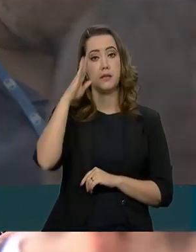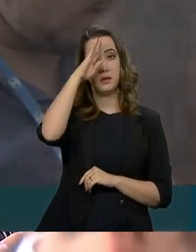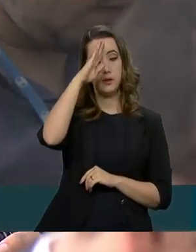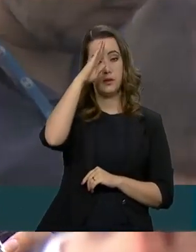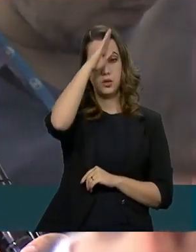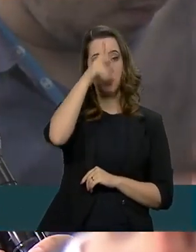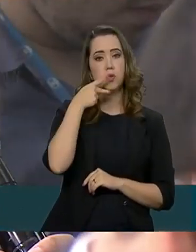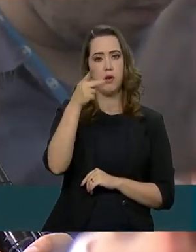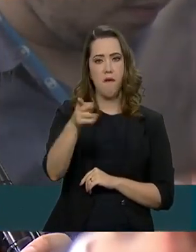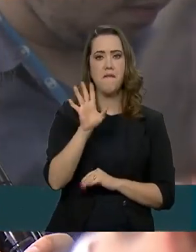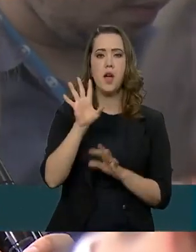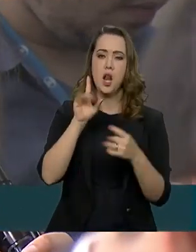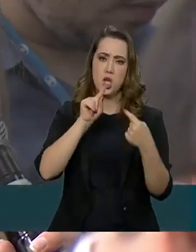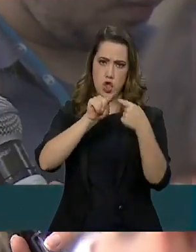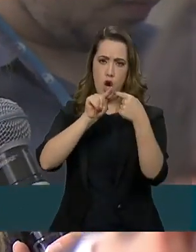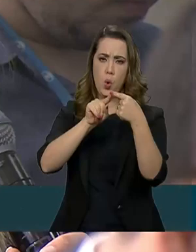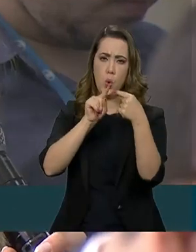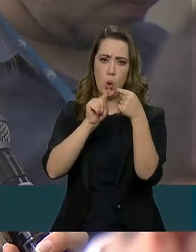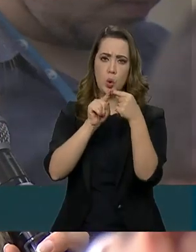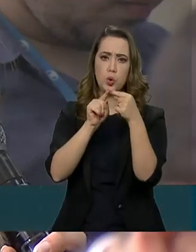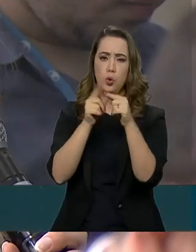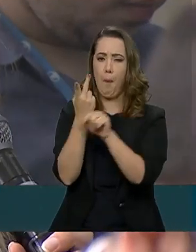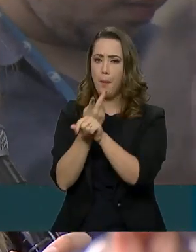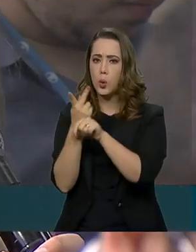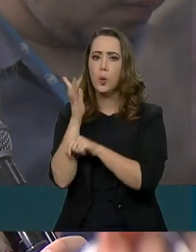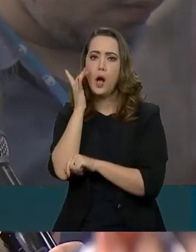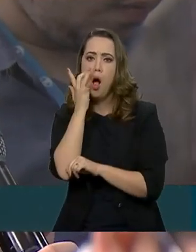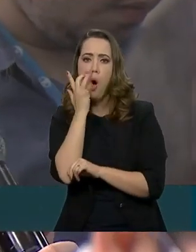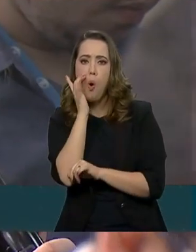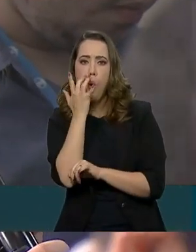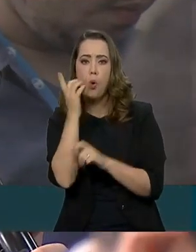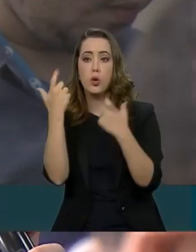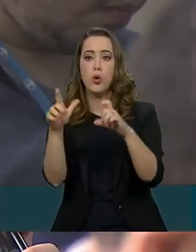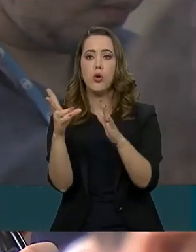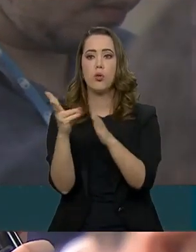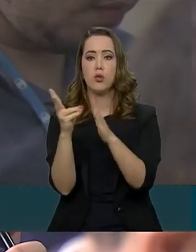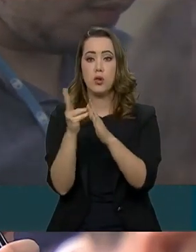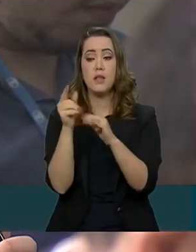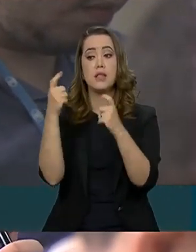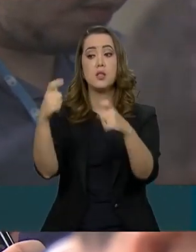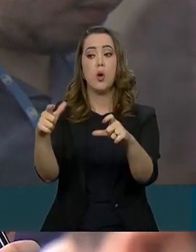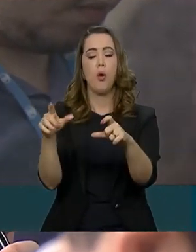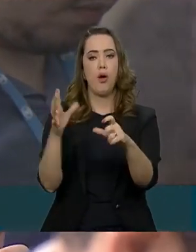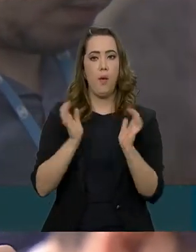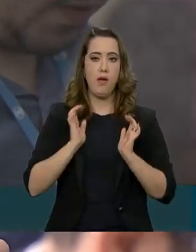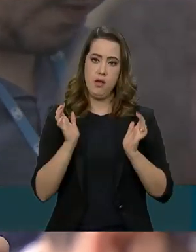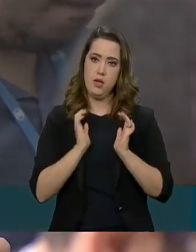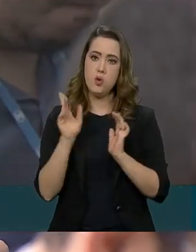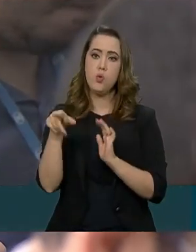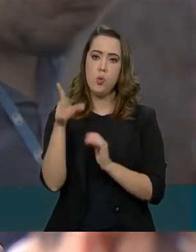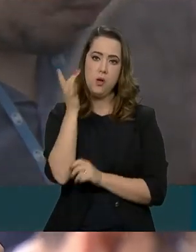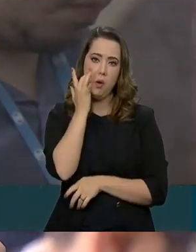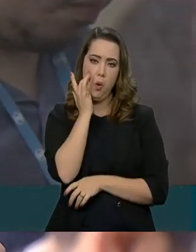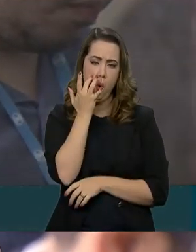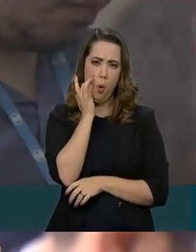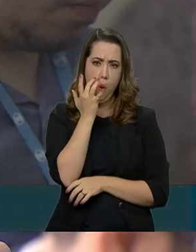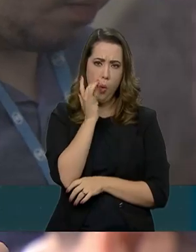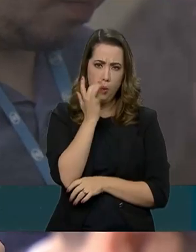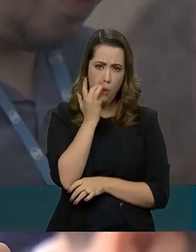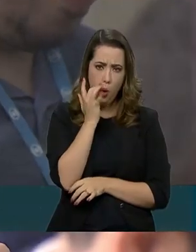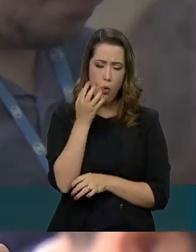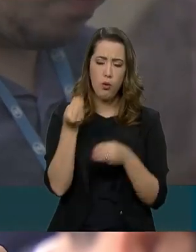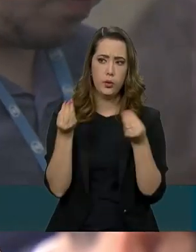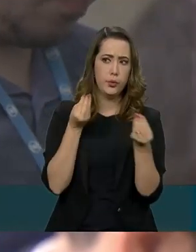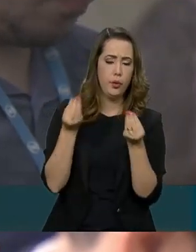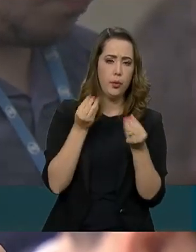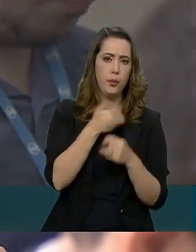garimpos em terras demarcadas. Essa região dos Wayampis é rica em ouro e eu queria saber se o governo